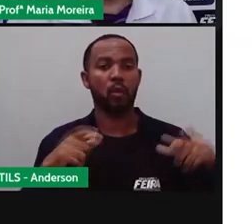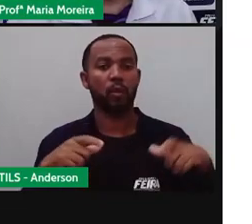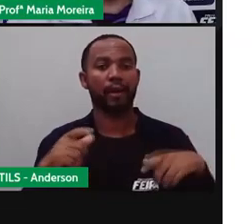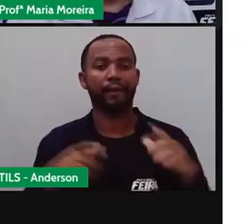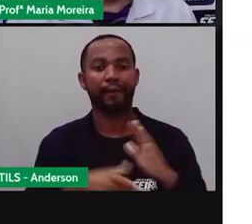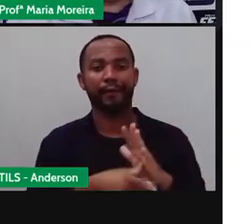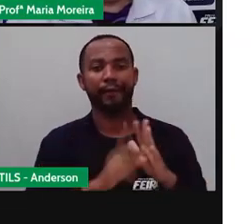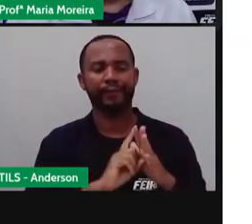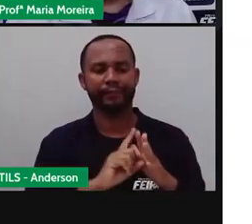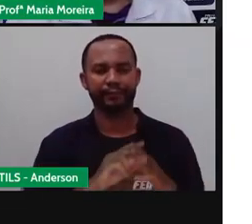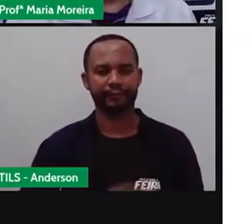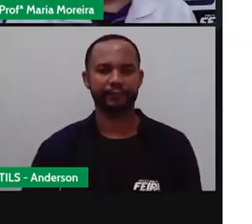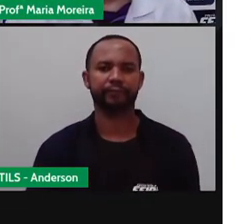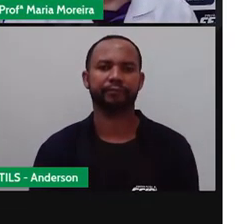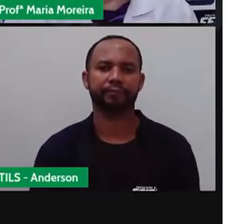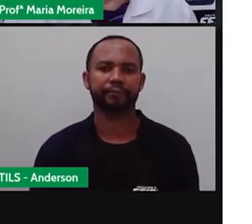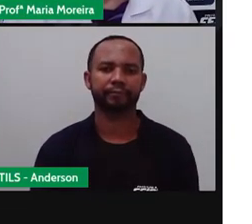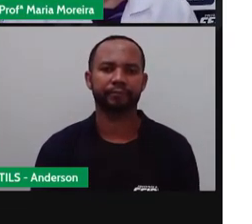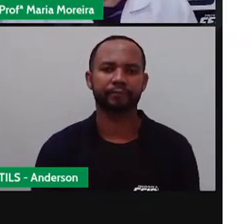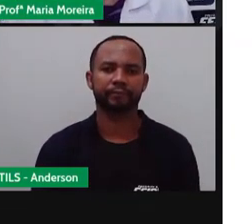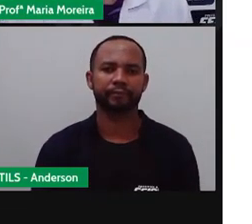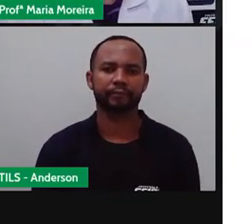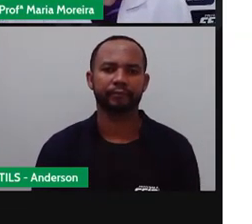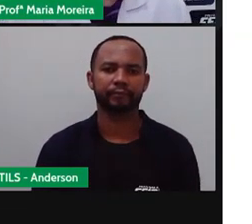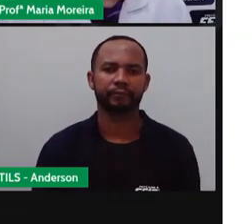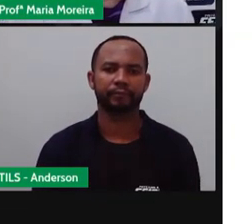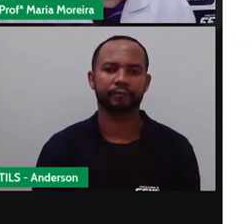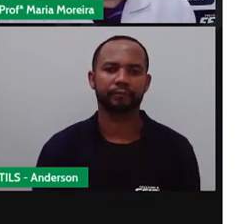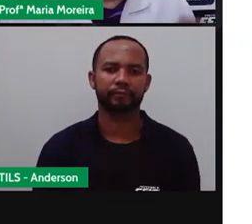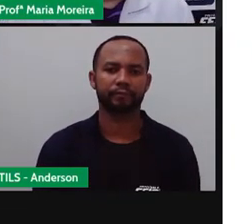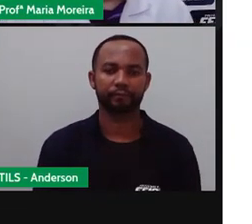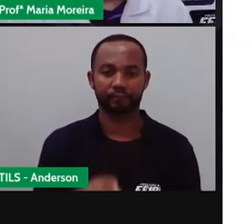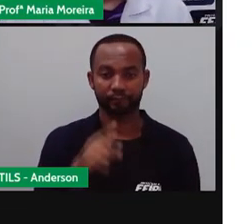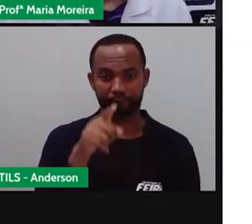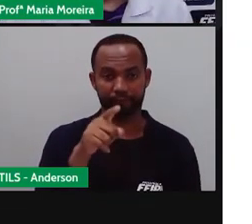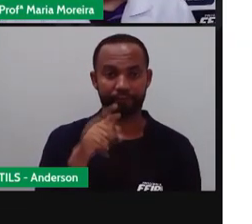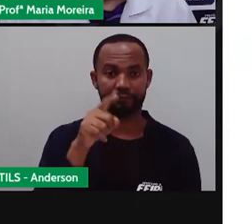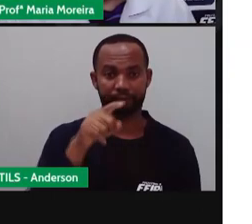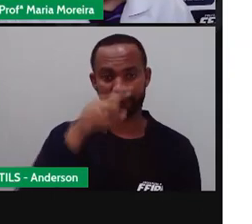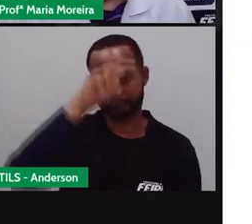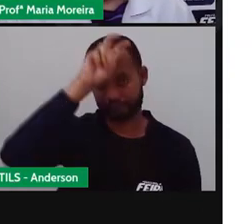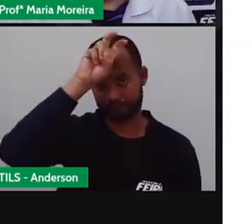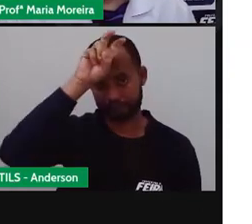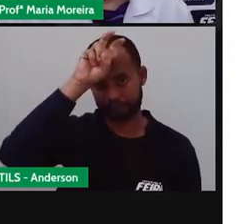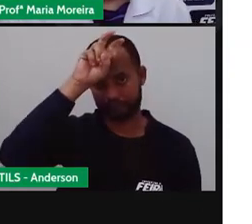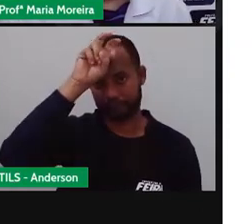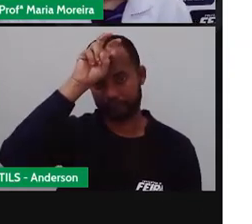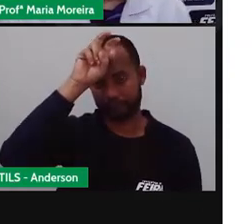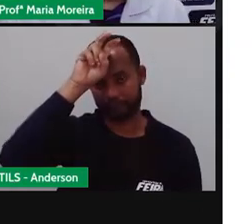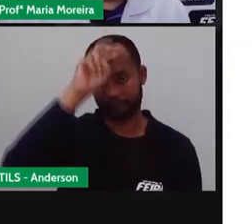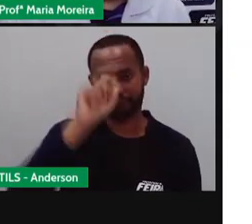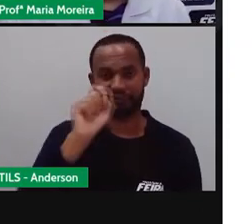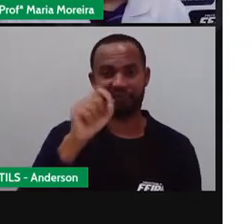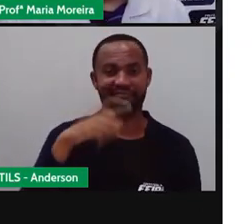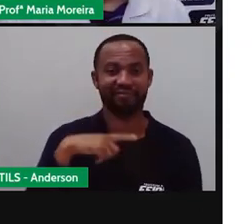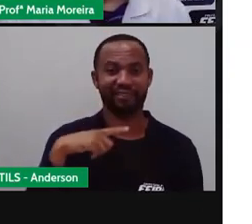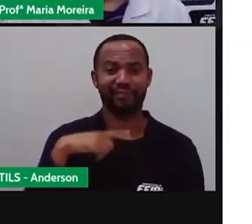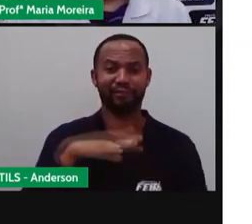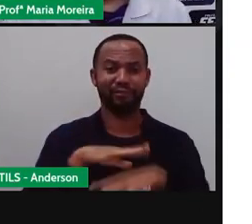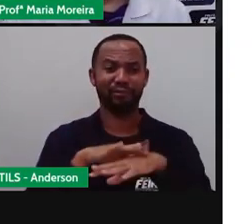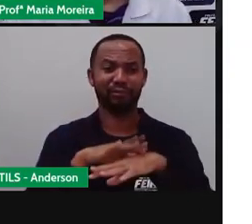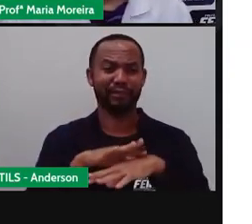anteriormente, tá? Bom, esses vetores, esses animaizinhos aí, eles carregam vírus,